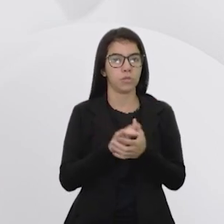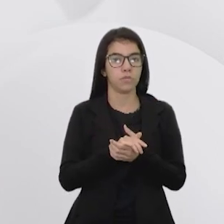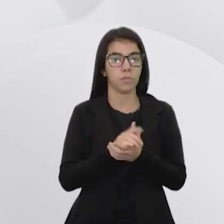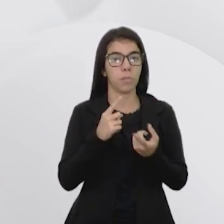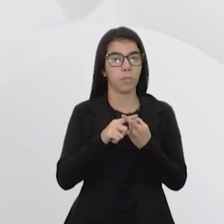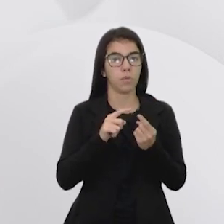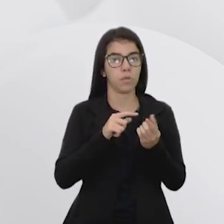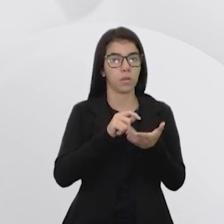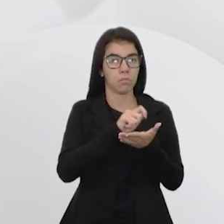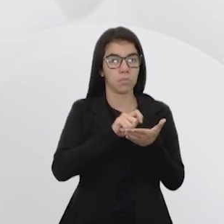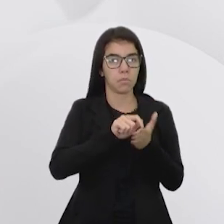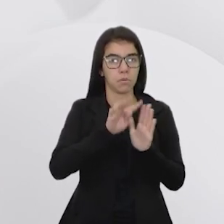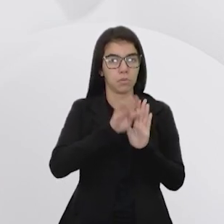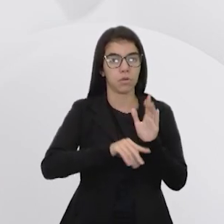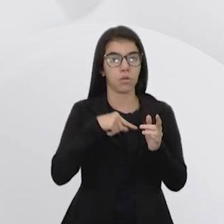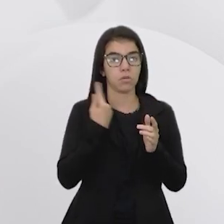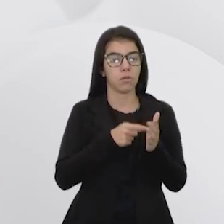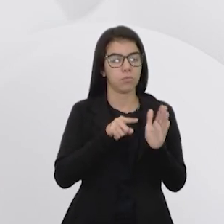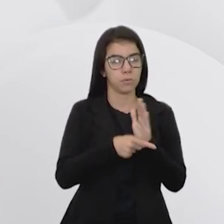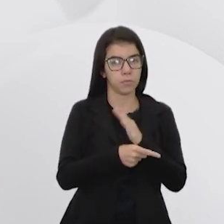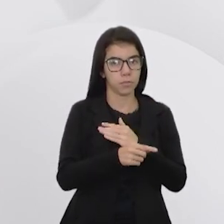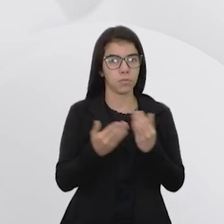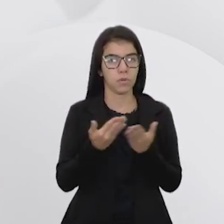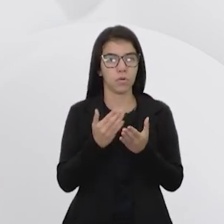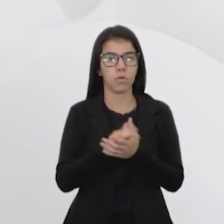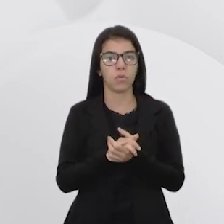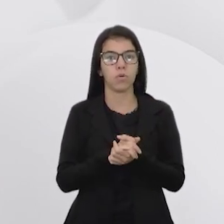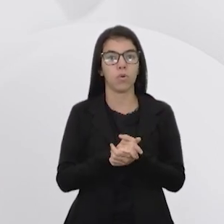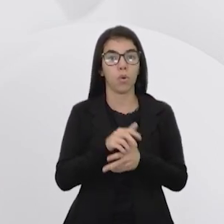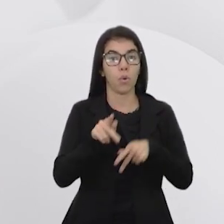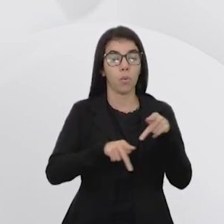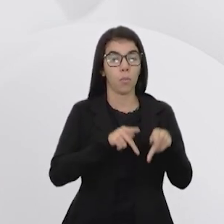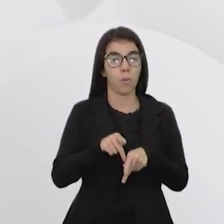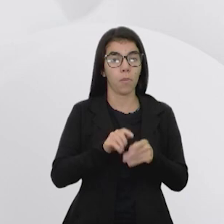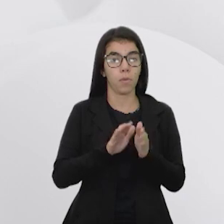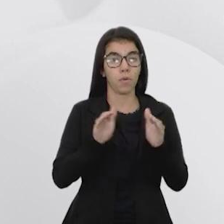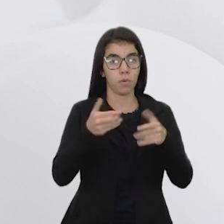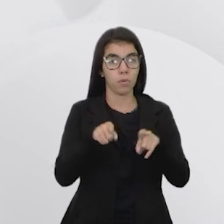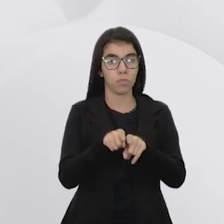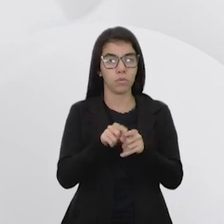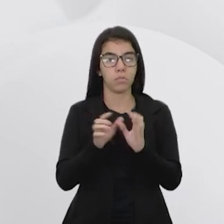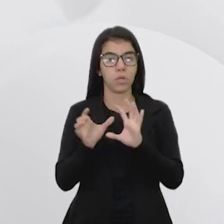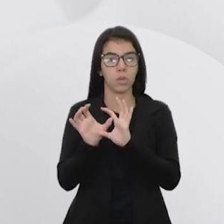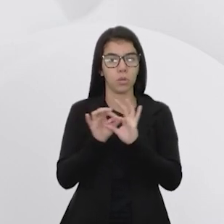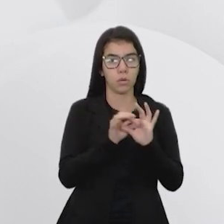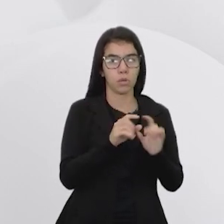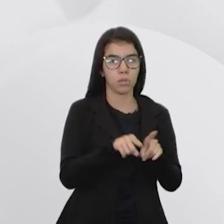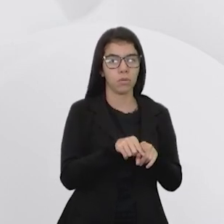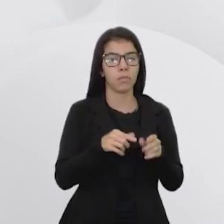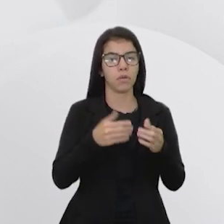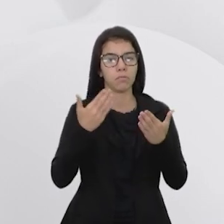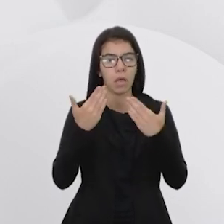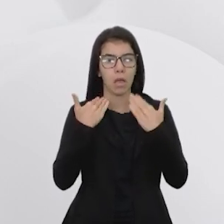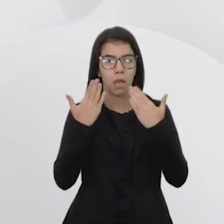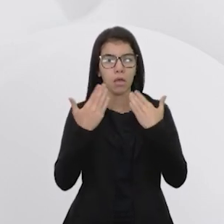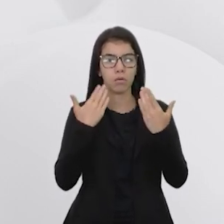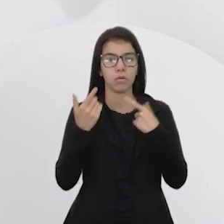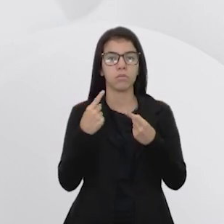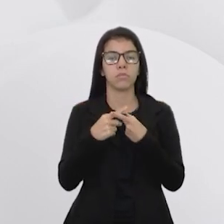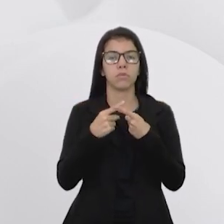escrito, né? Agora a gente está aprofundando, tá? O público-alvo, o contexto, discutir por que